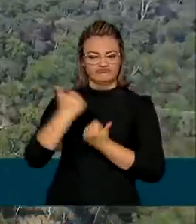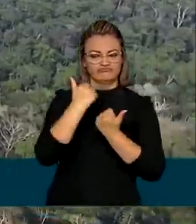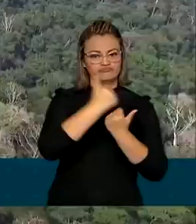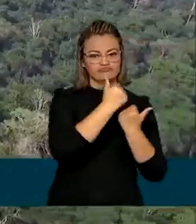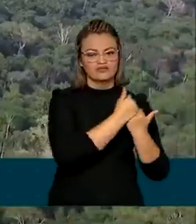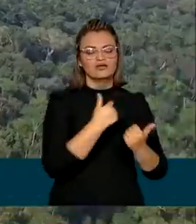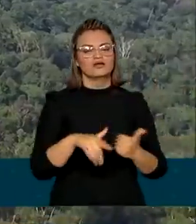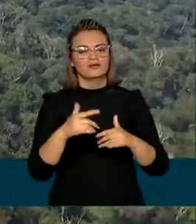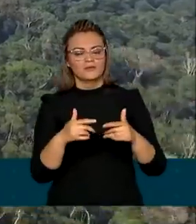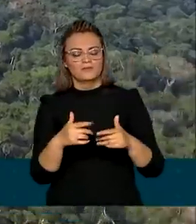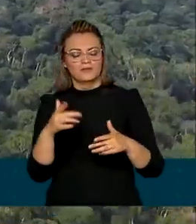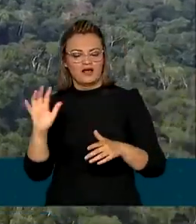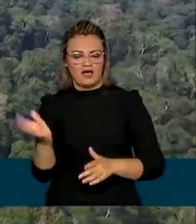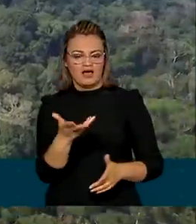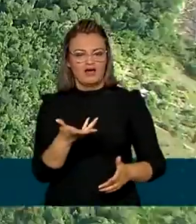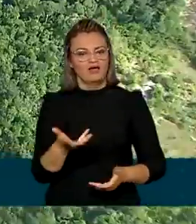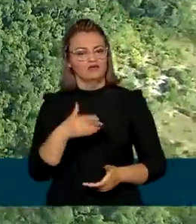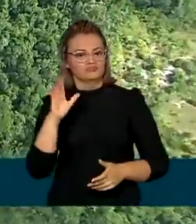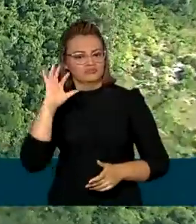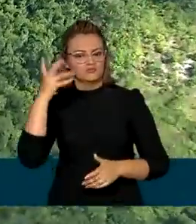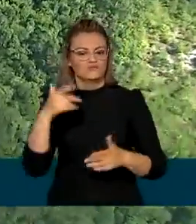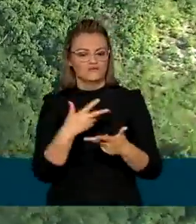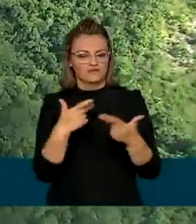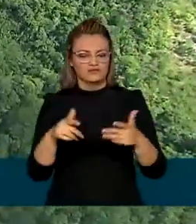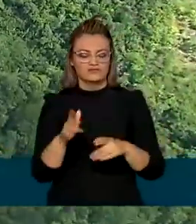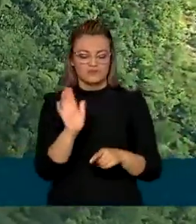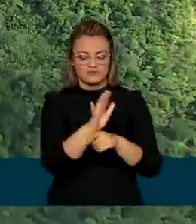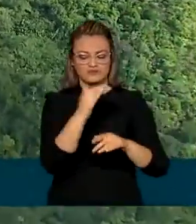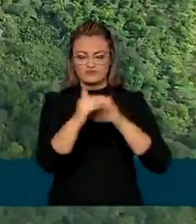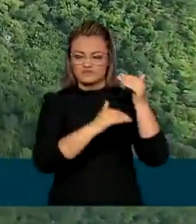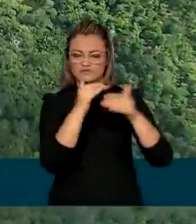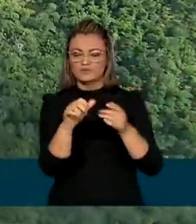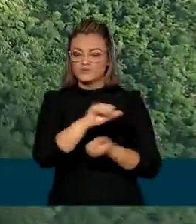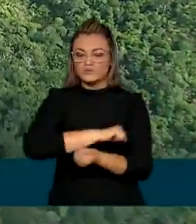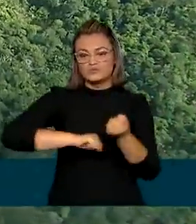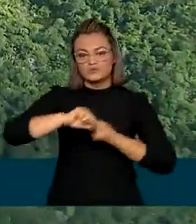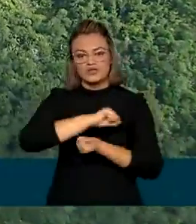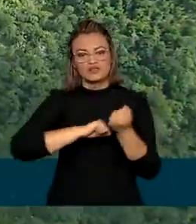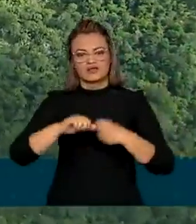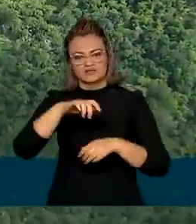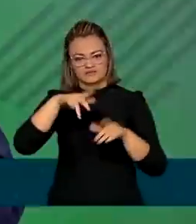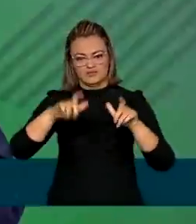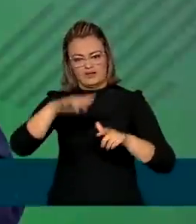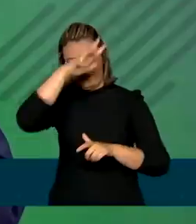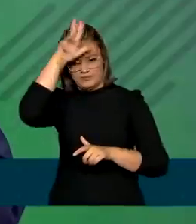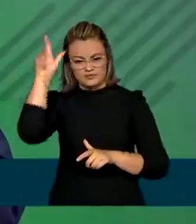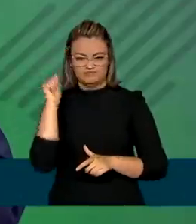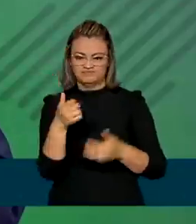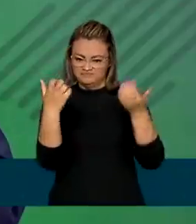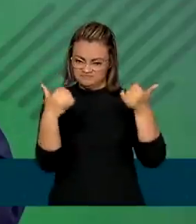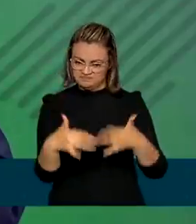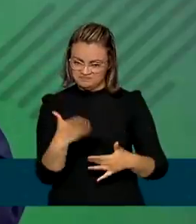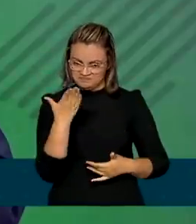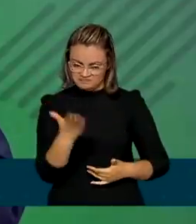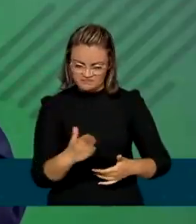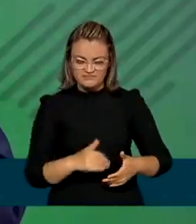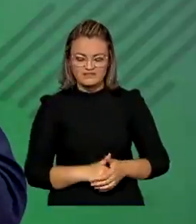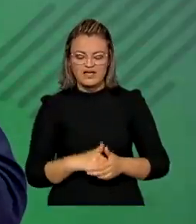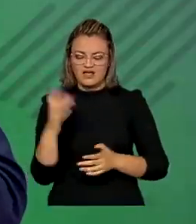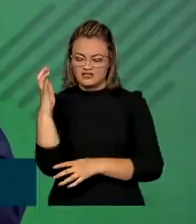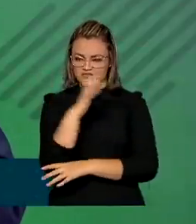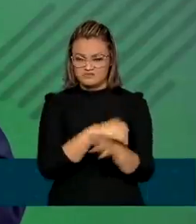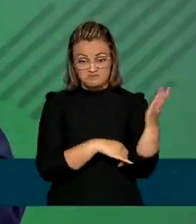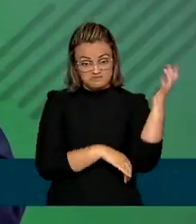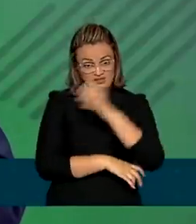acelerar medidas de preservação ambiental que contemplem o desenvolvimento sustentável da Amazônia. A redução do desmatamento ilegal,